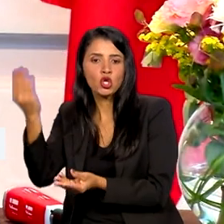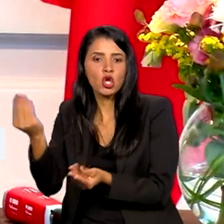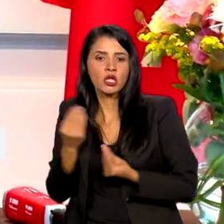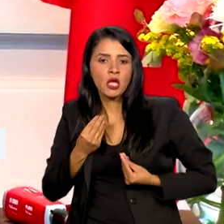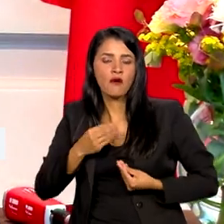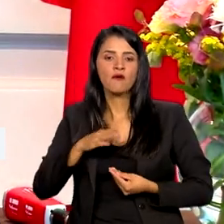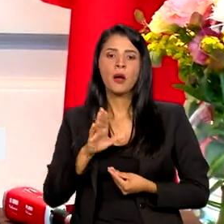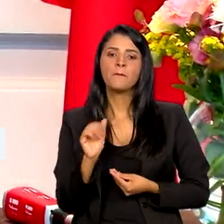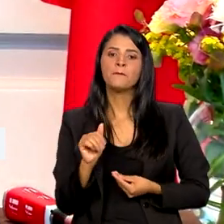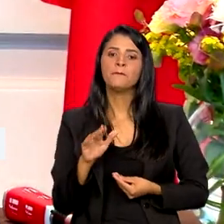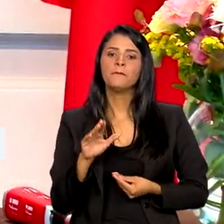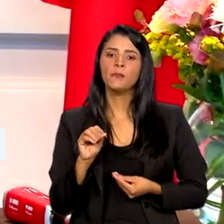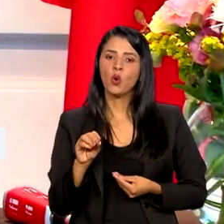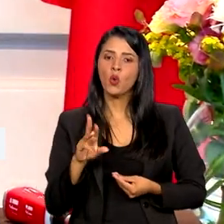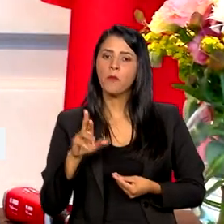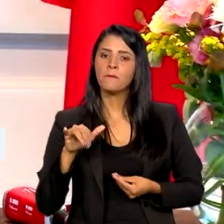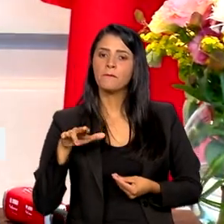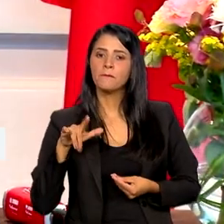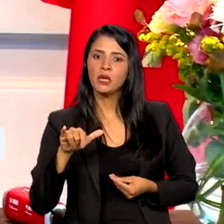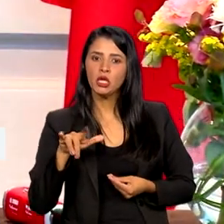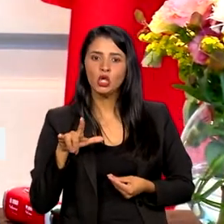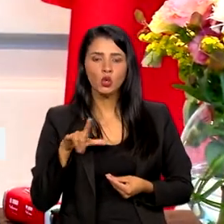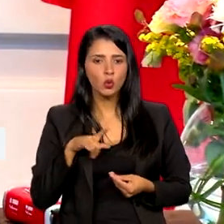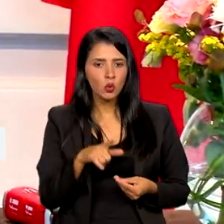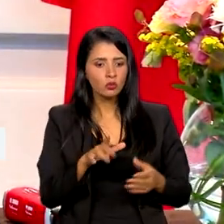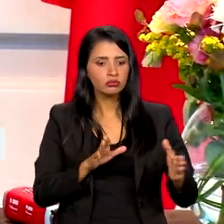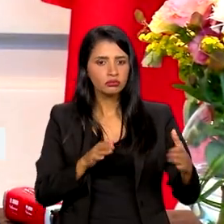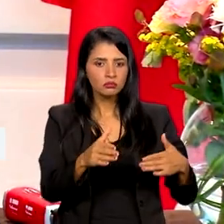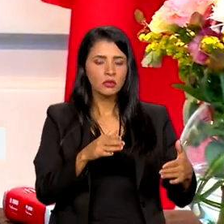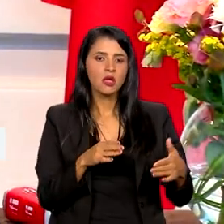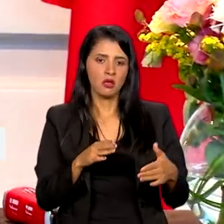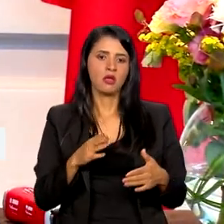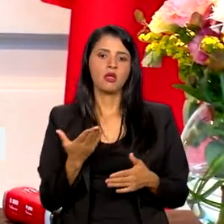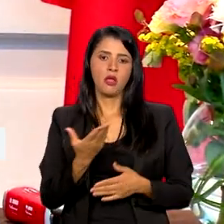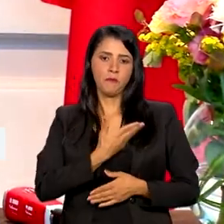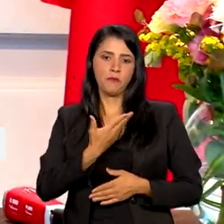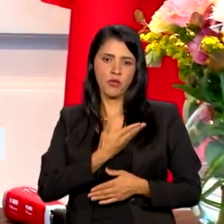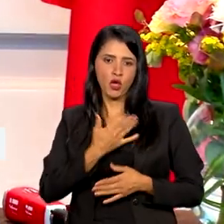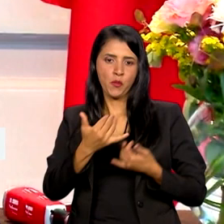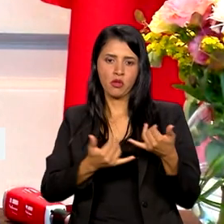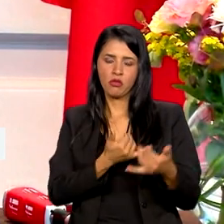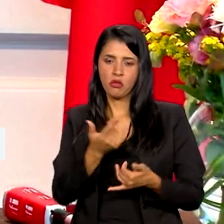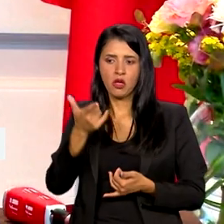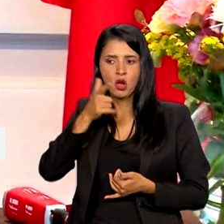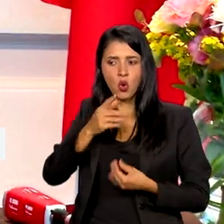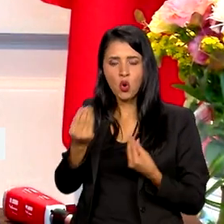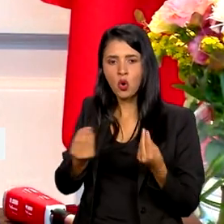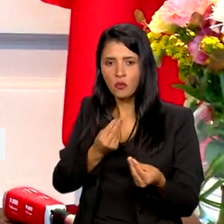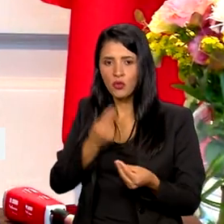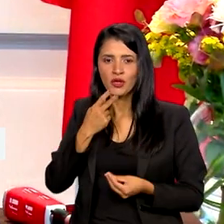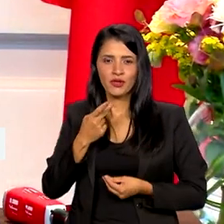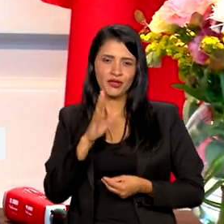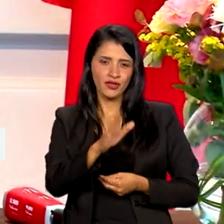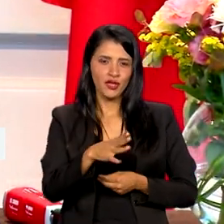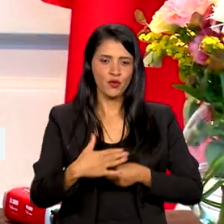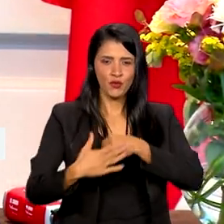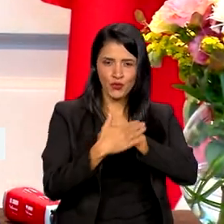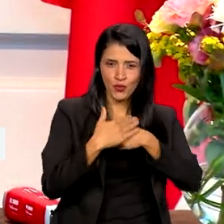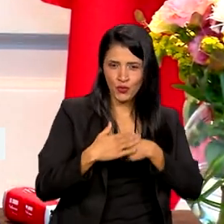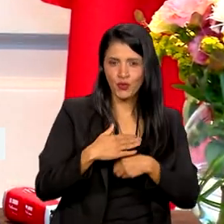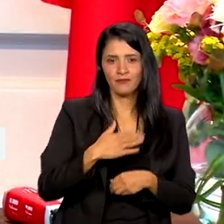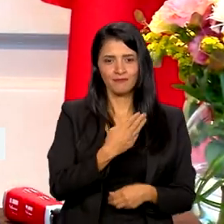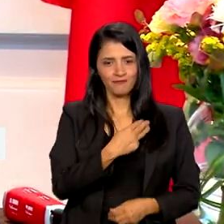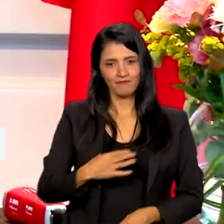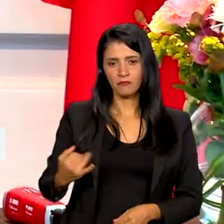oculto. E assim, eu tinha 10, 11, 12 anos quando comecei a jogar. Então, falar com ela e ter a Ana nessa luta